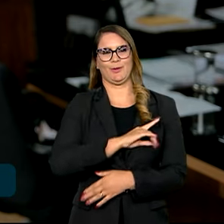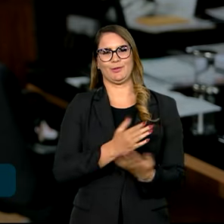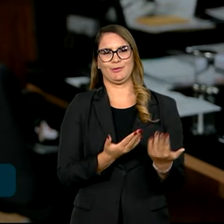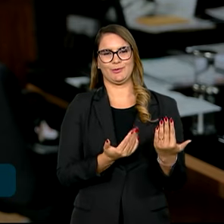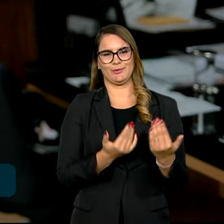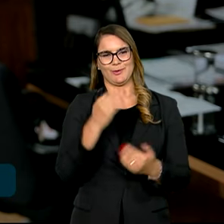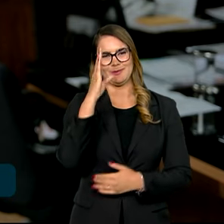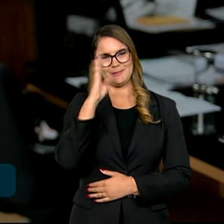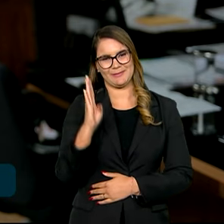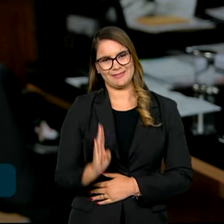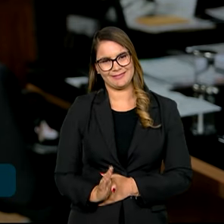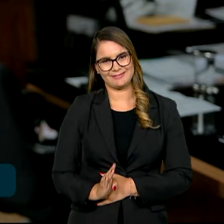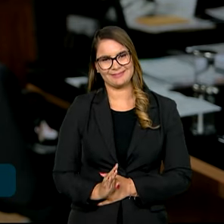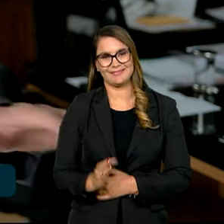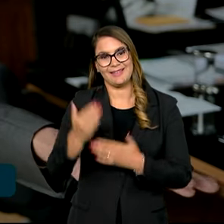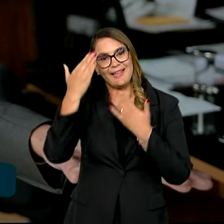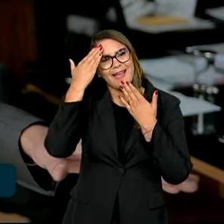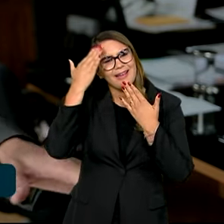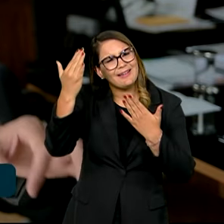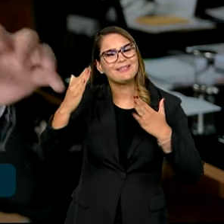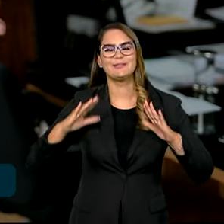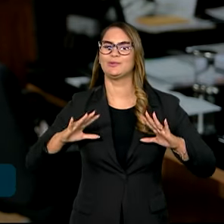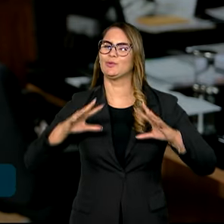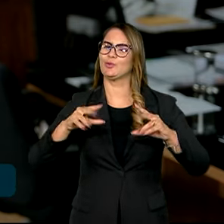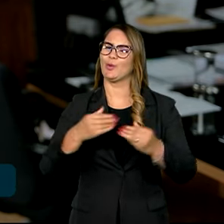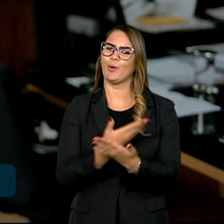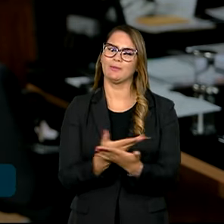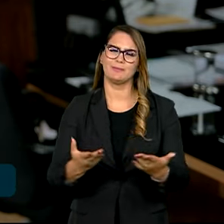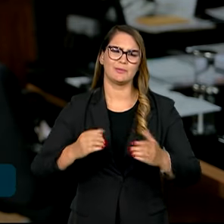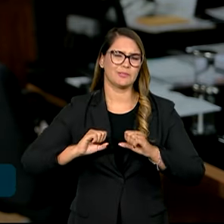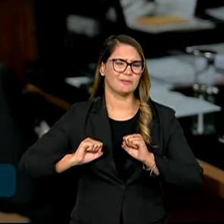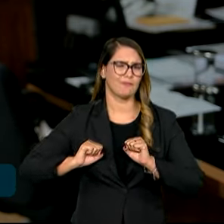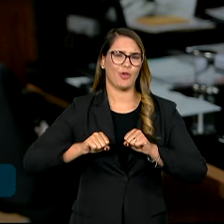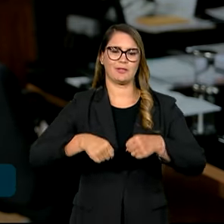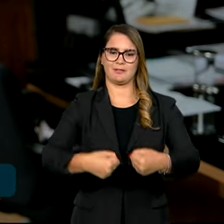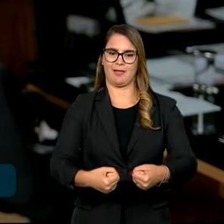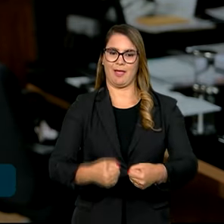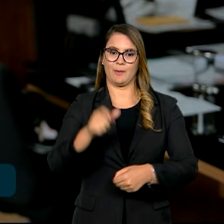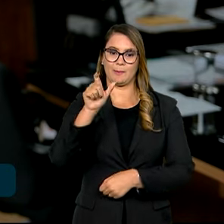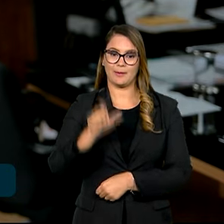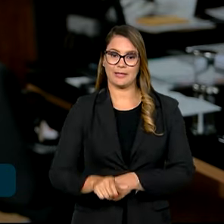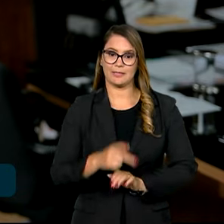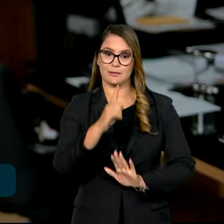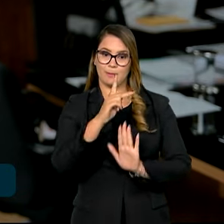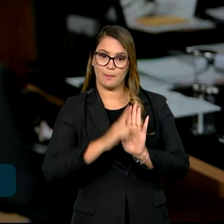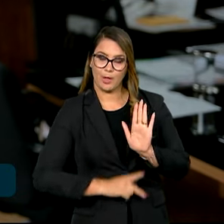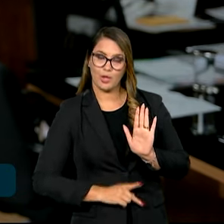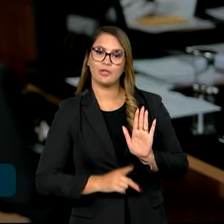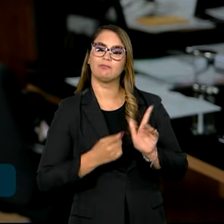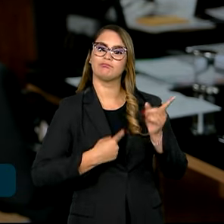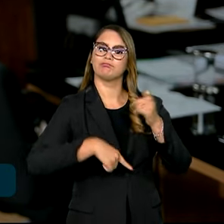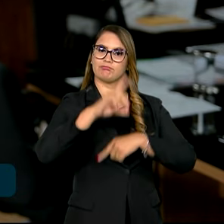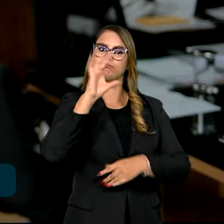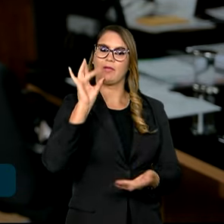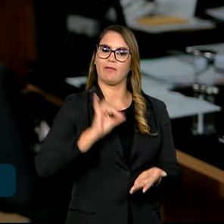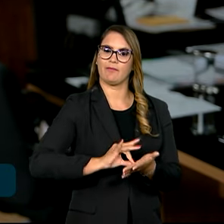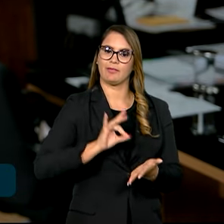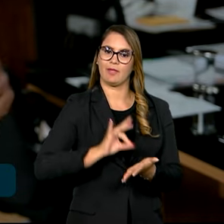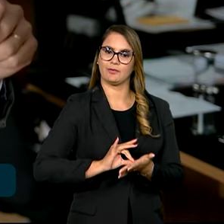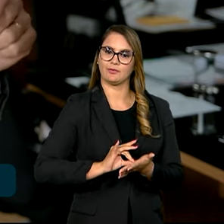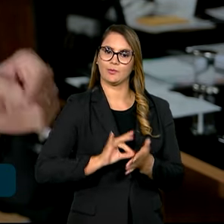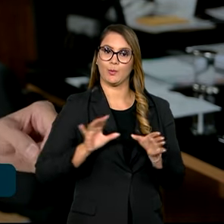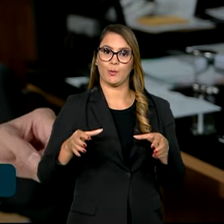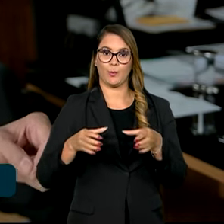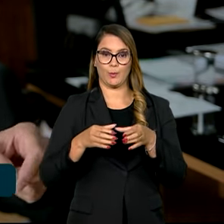brasileiros. Quero agradecer a todos que se empenharam para que esse projeto se tornasse uma realidade. A